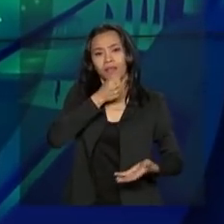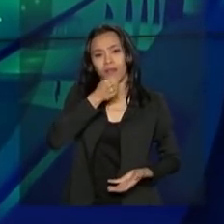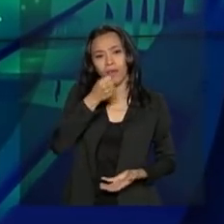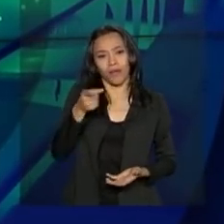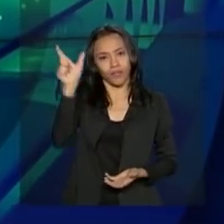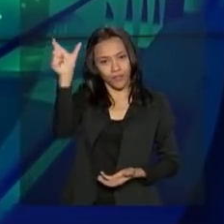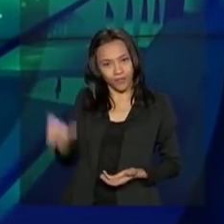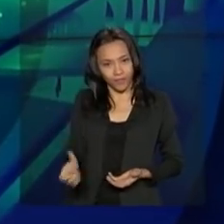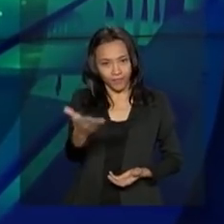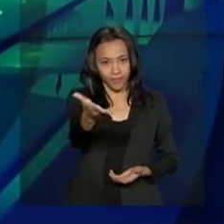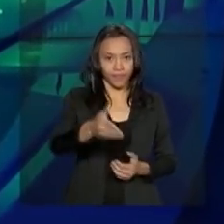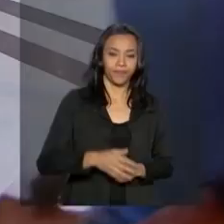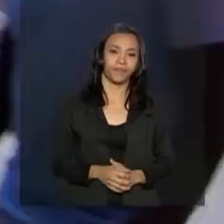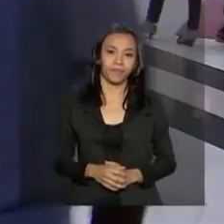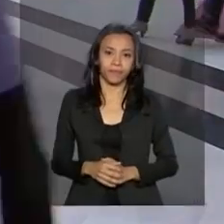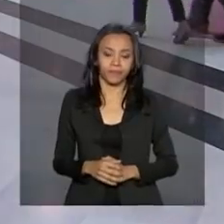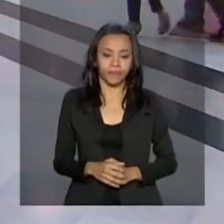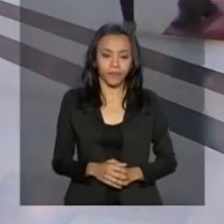é de Pablo Mundim.